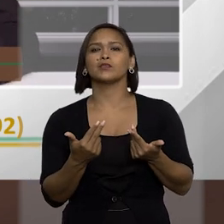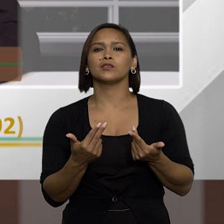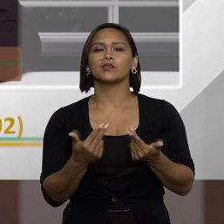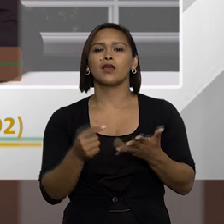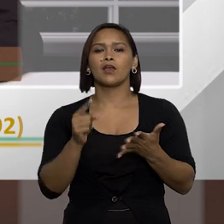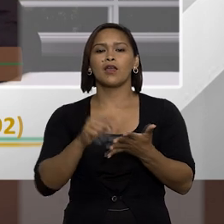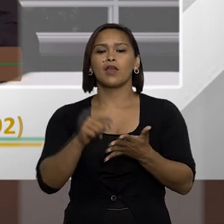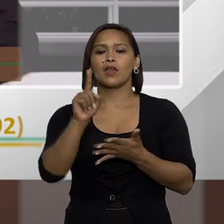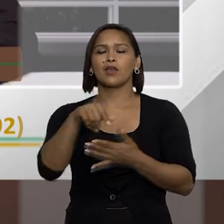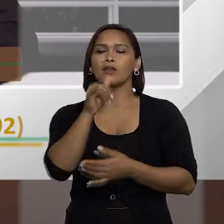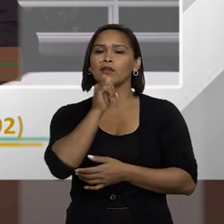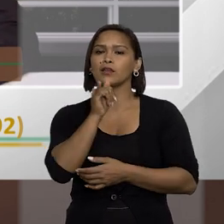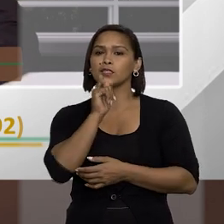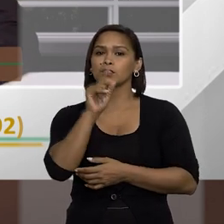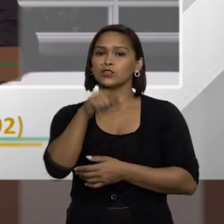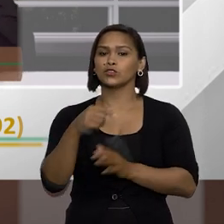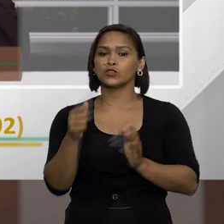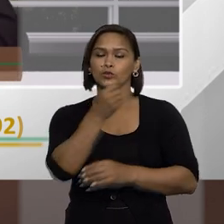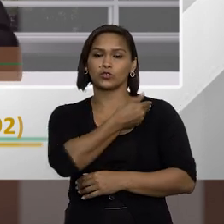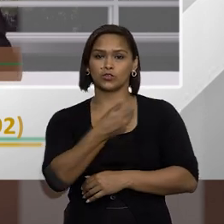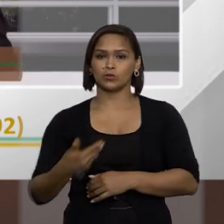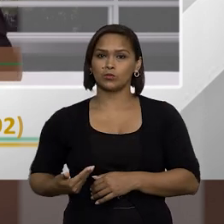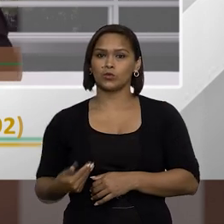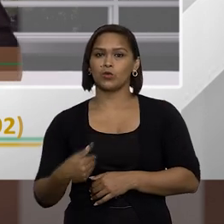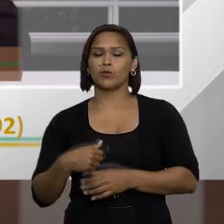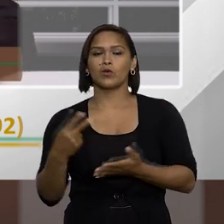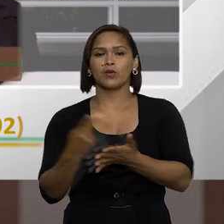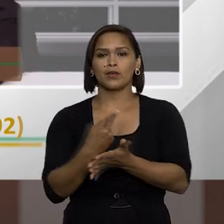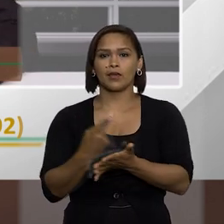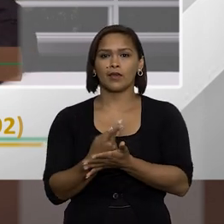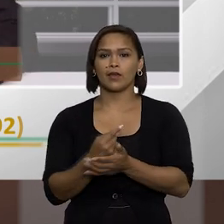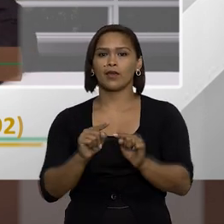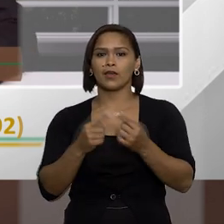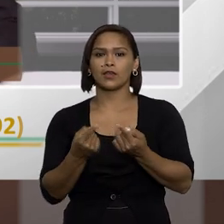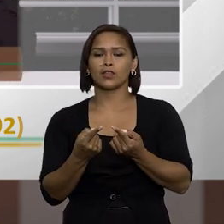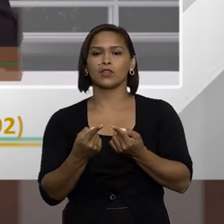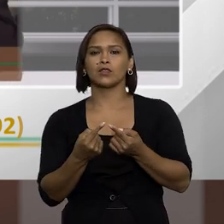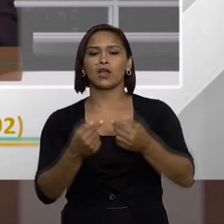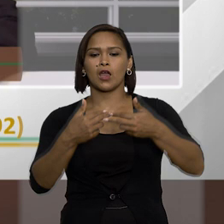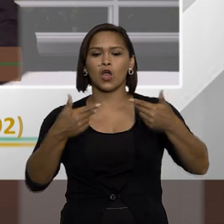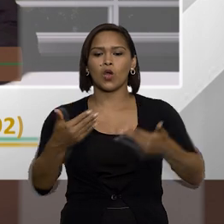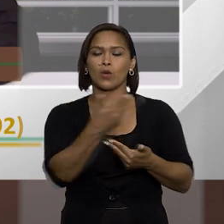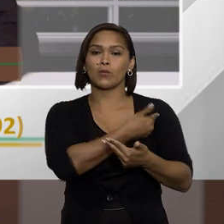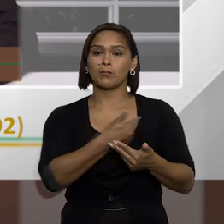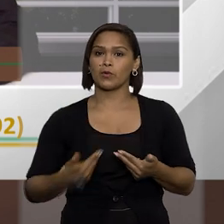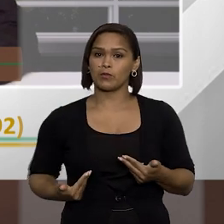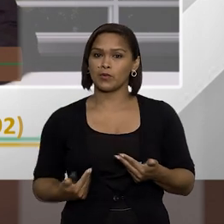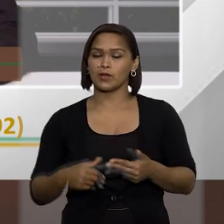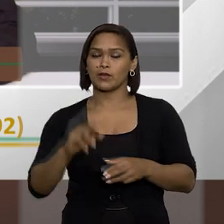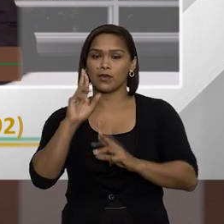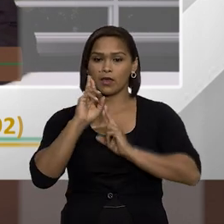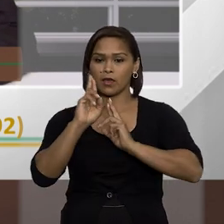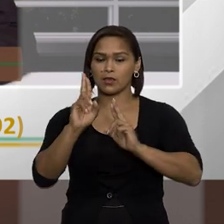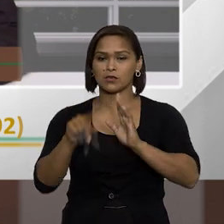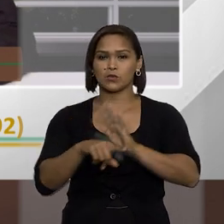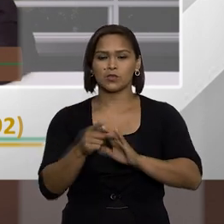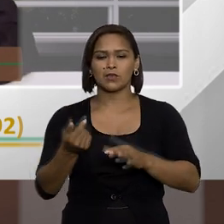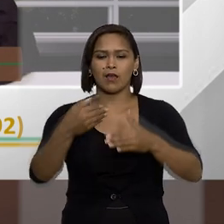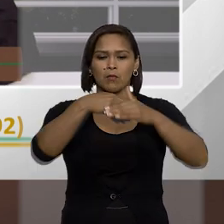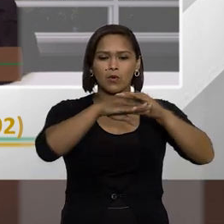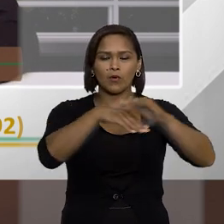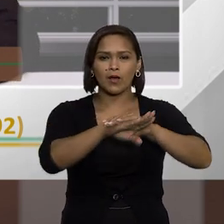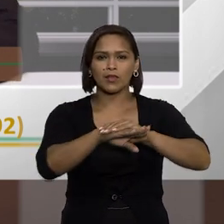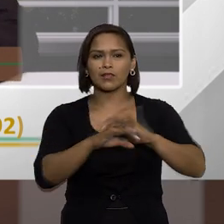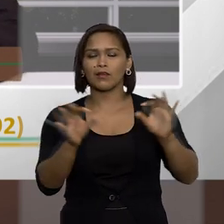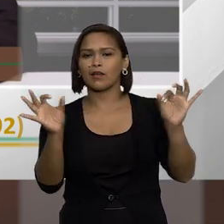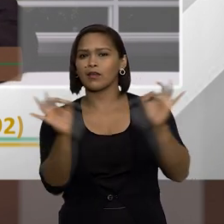imperícia seria o caso por exemplo de um agente público que é negligente no trato da coisa pública ele é responsável por